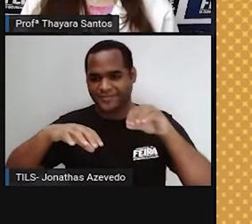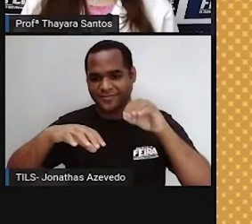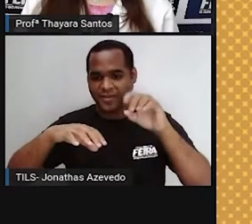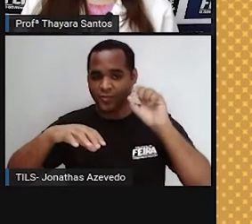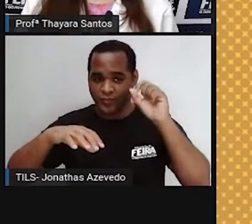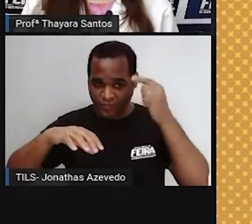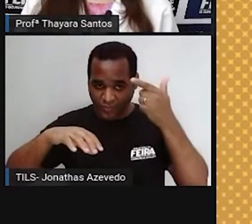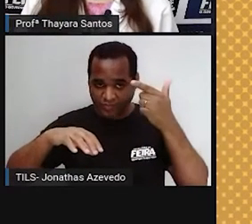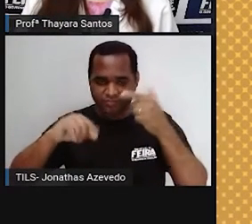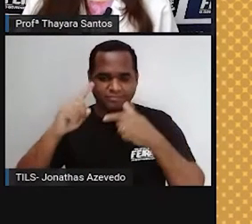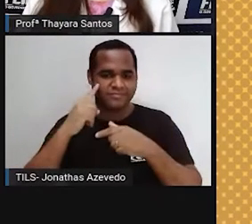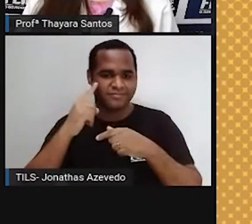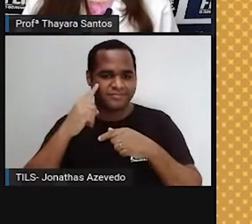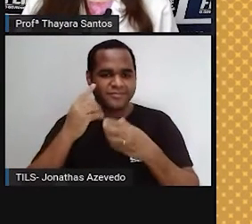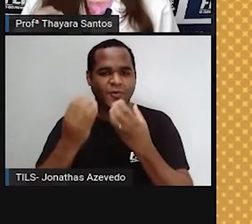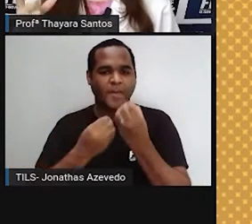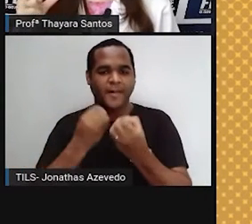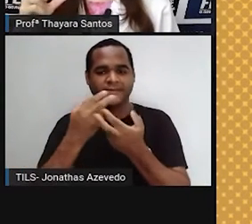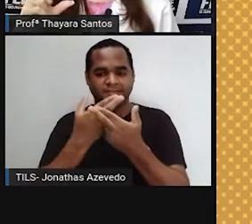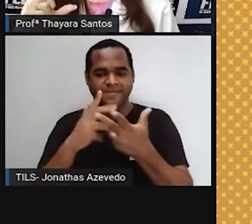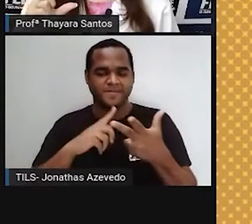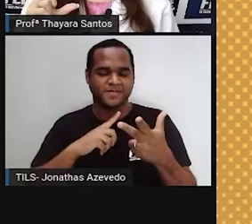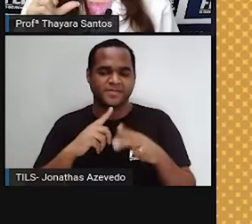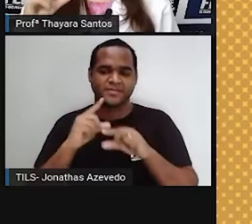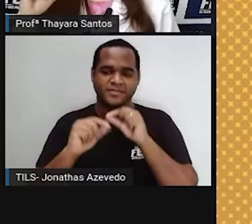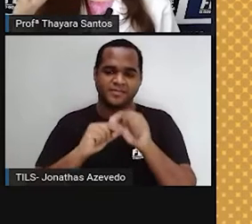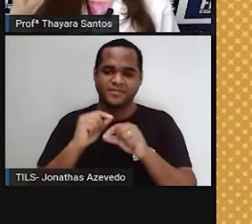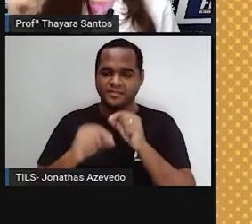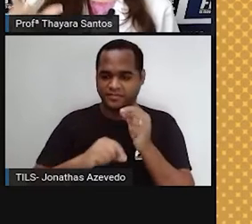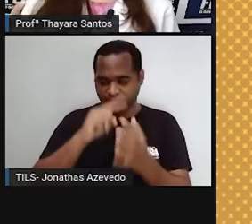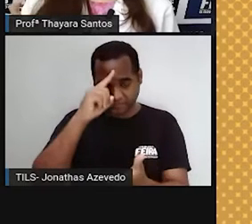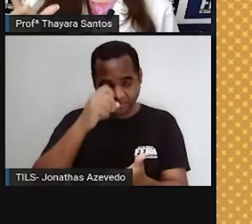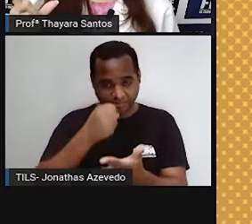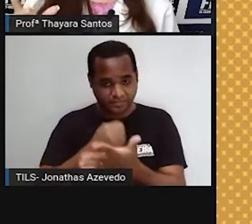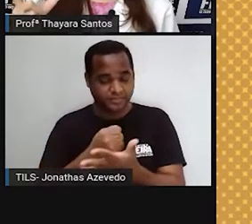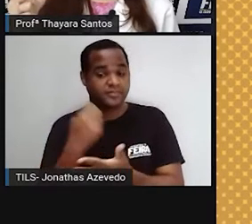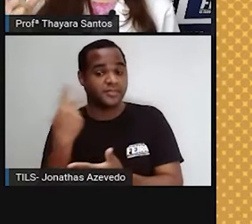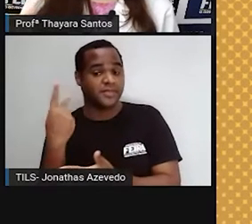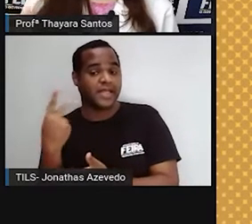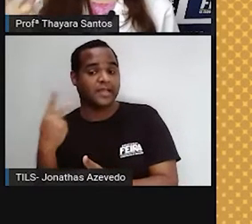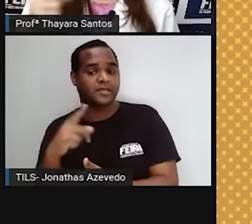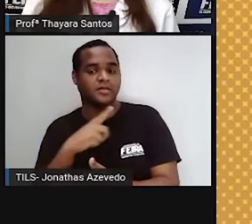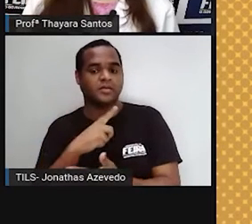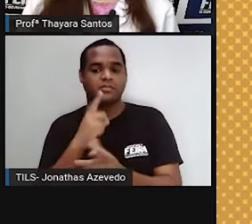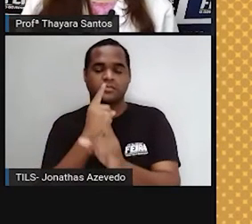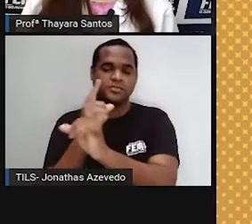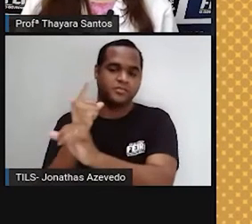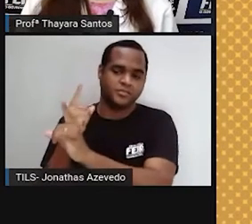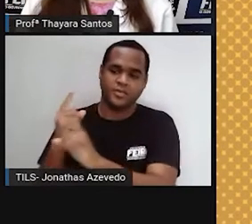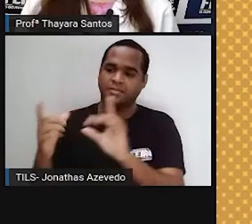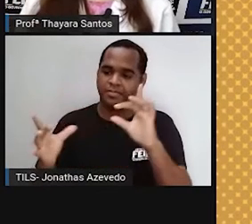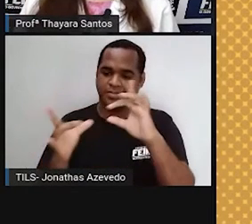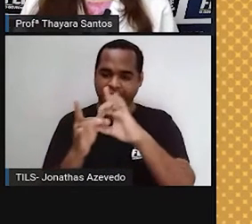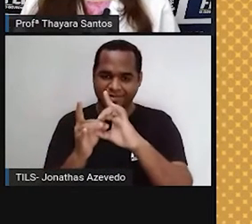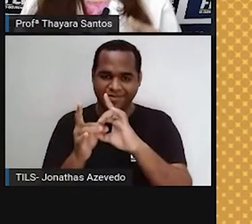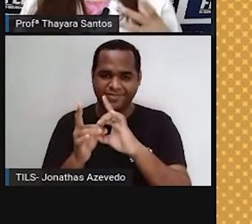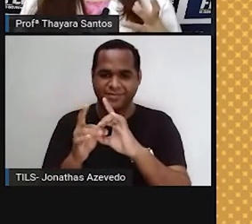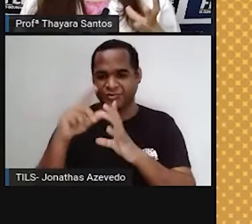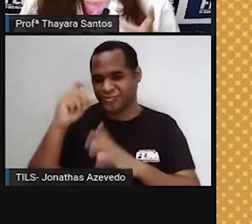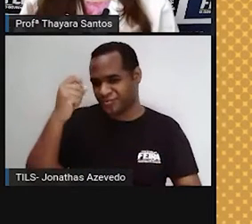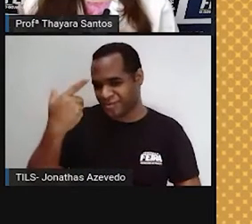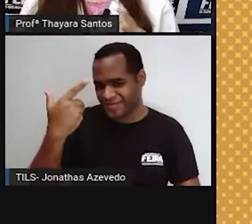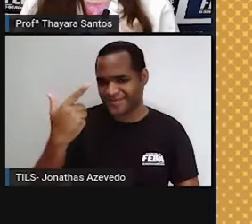determinar as estações do ano aqui da Terra é justamente a posição que ela se encontra em relação ao sol. Então,